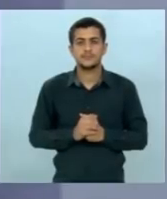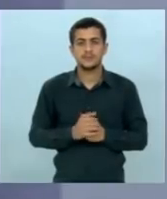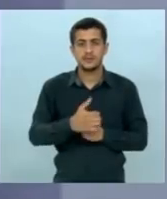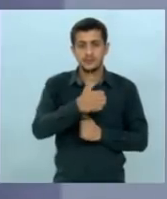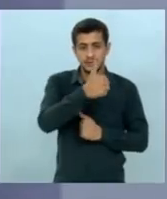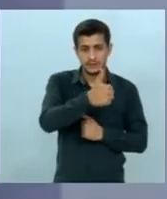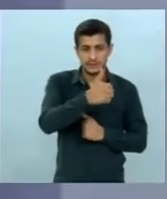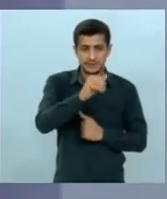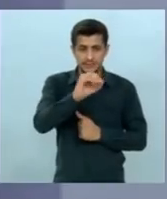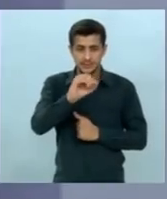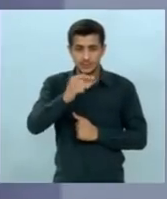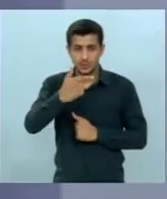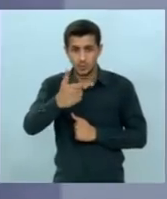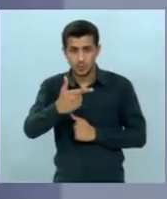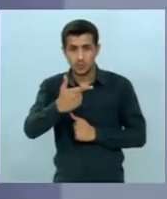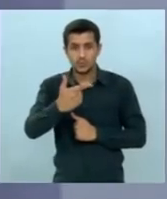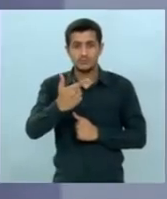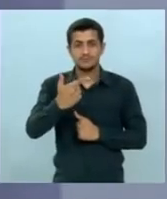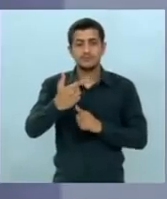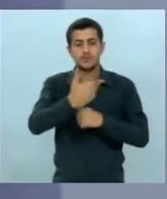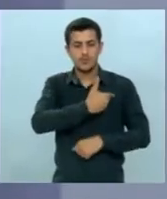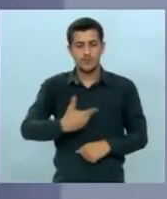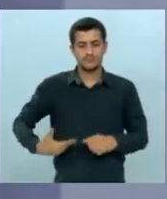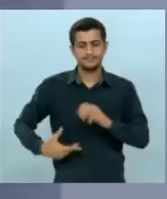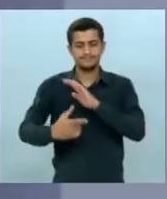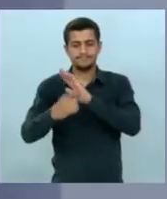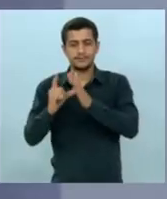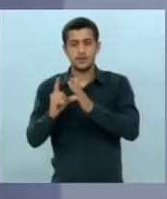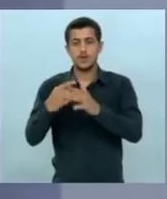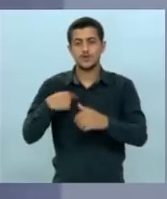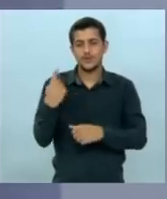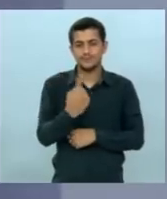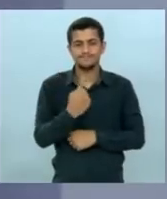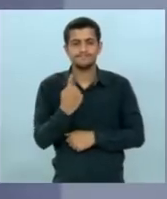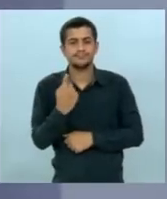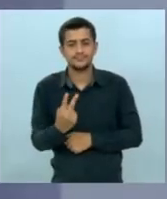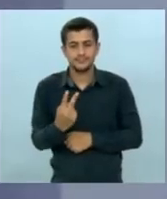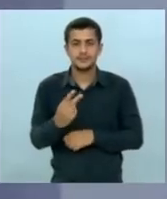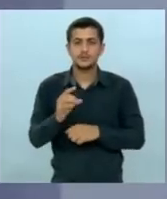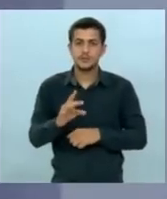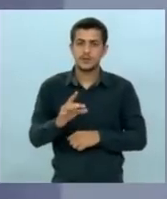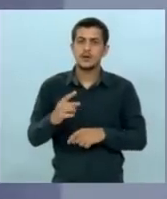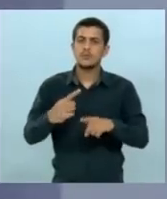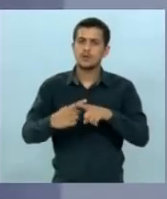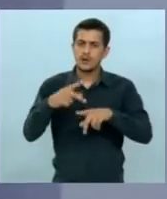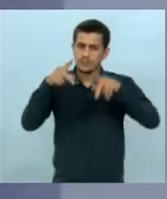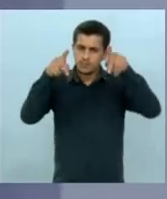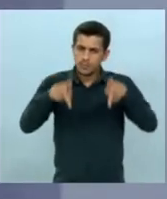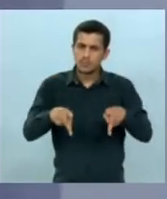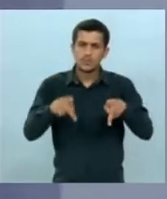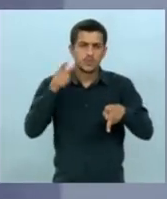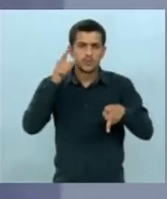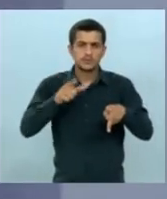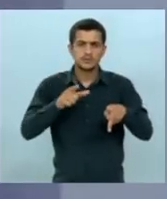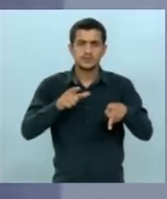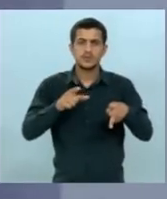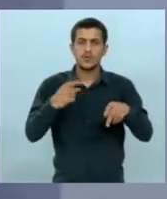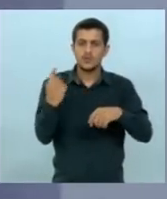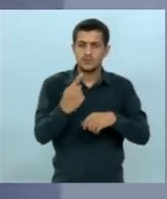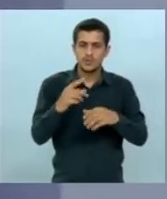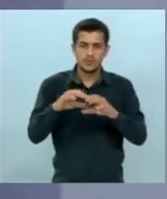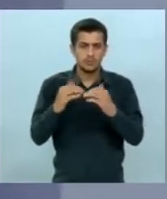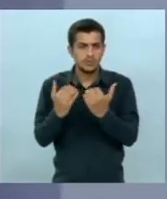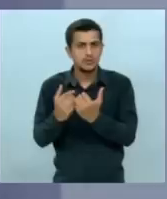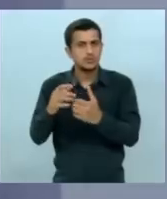102 invasões ocorreram nos governos anteriores. Nós tivemos duas, porque nós fizemos política pública. Nós levamos as comunidades